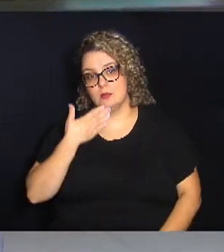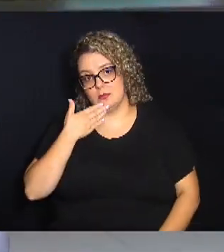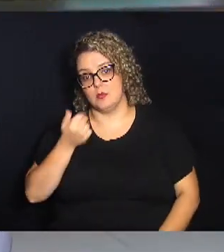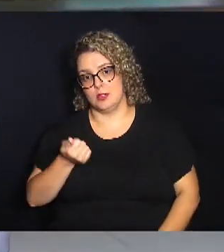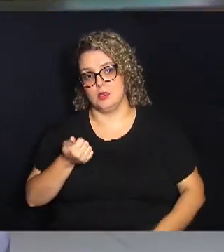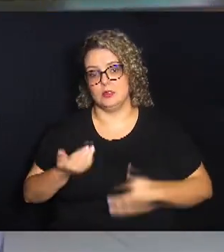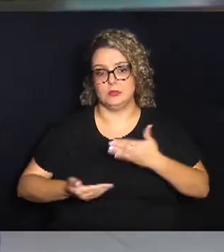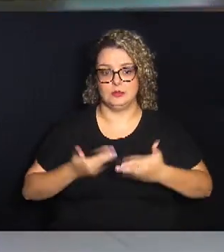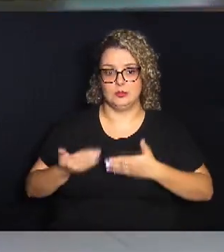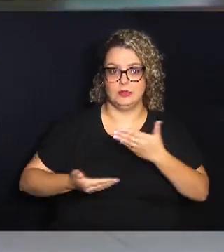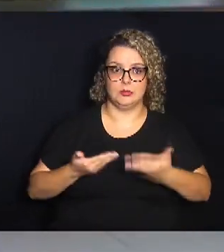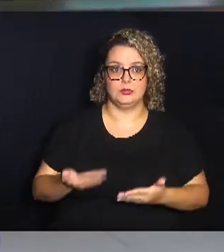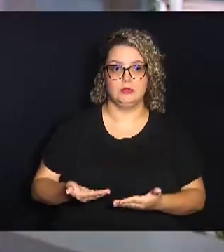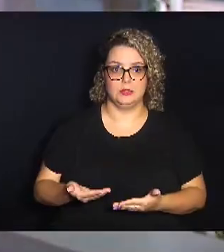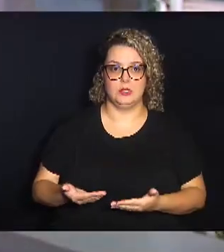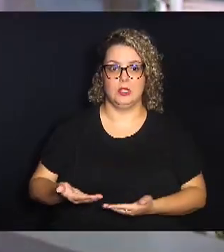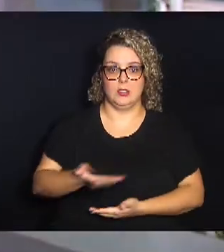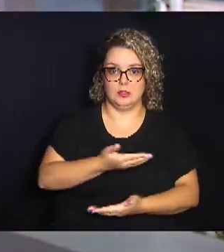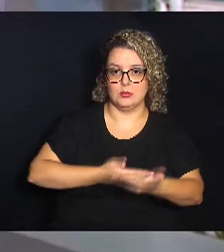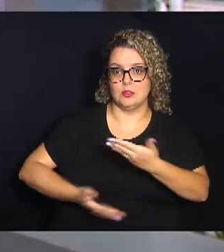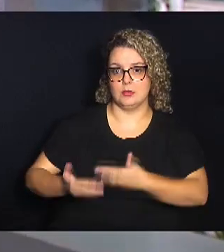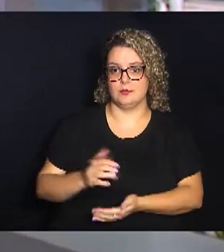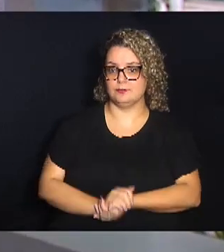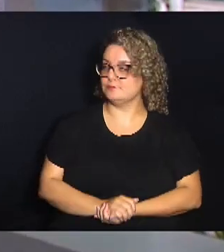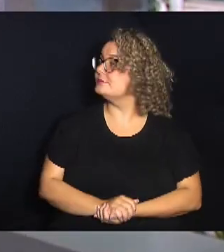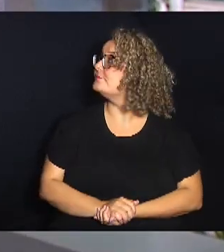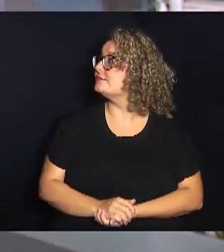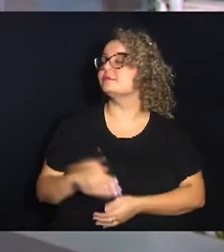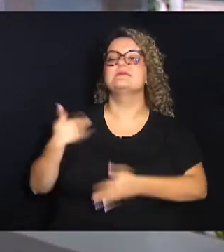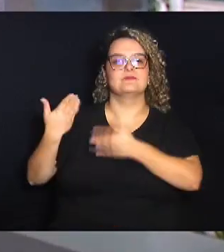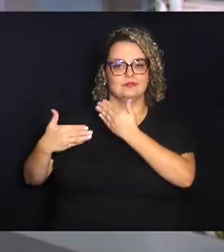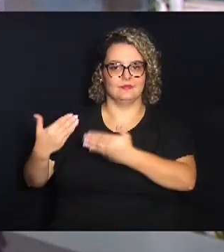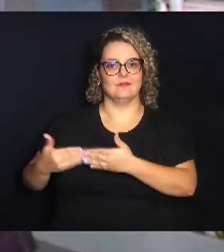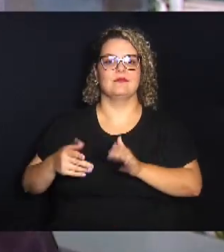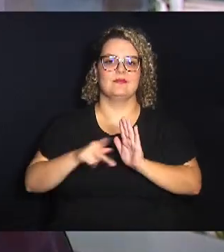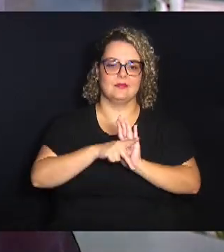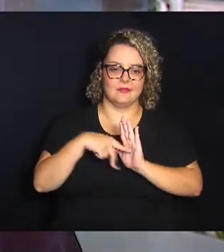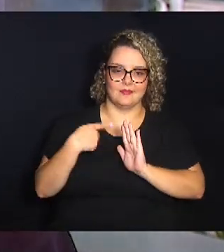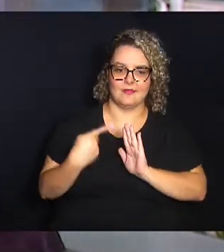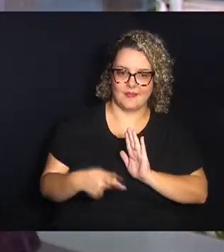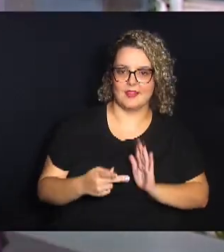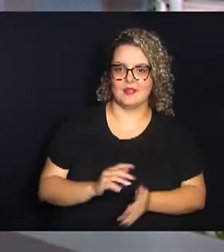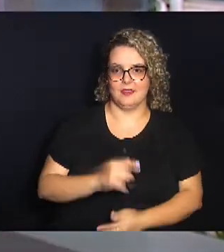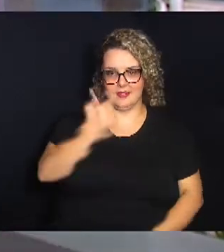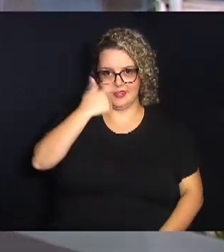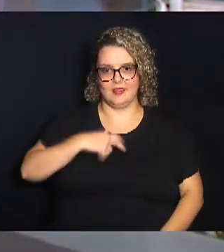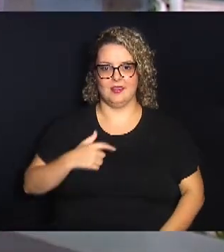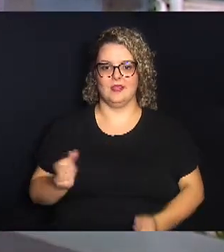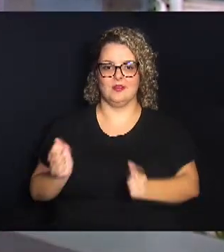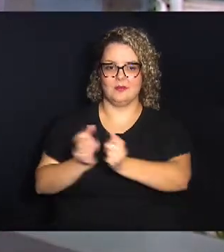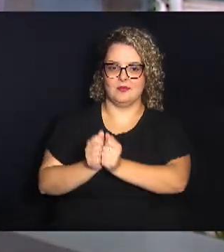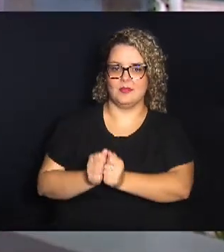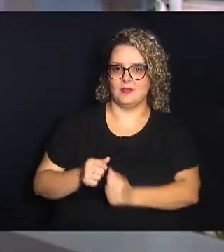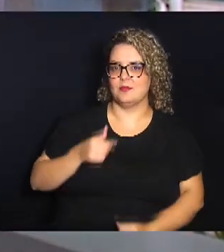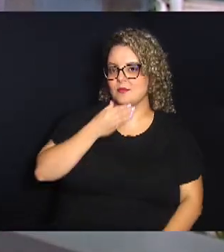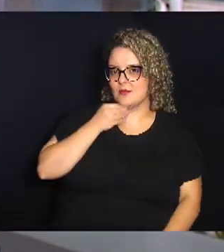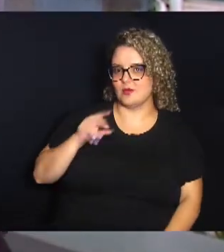serviços, da integração, enfim. Já há algum tempo nós temos participado, eu e o meu irmão, o Luiz, como